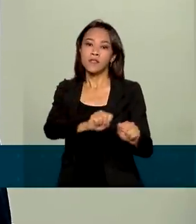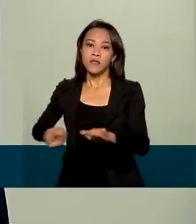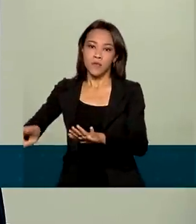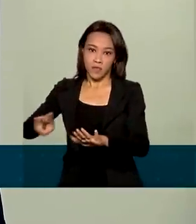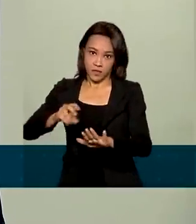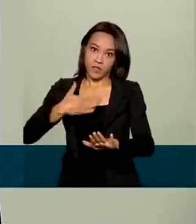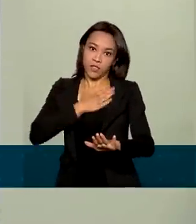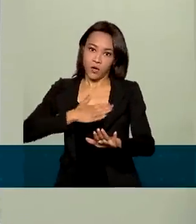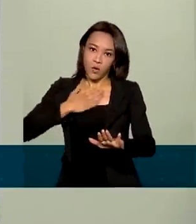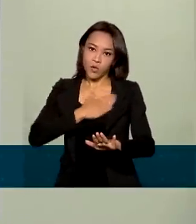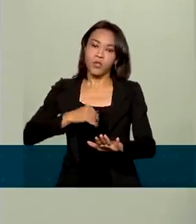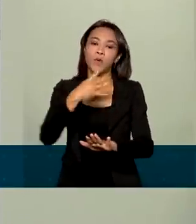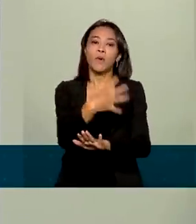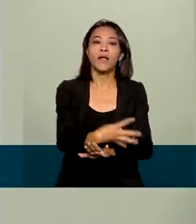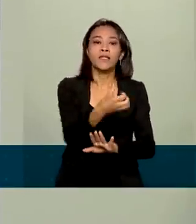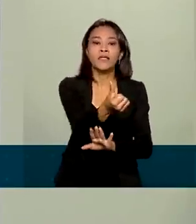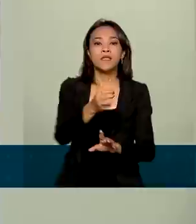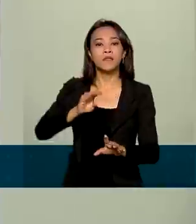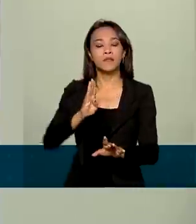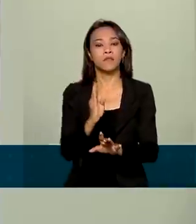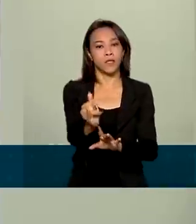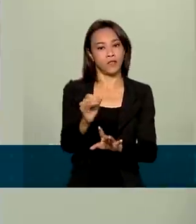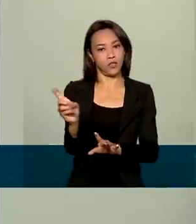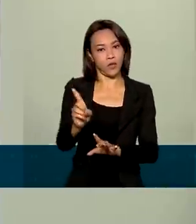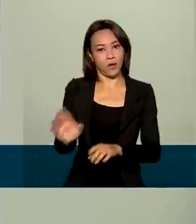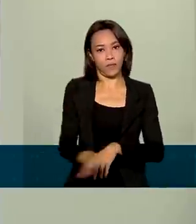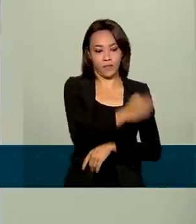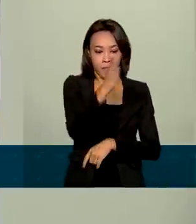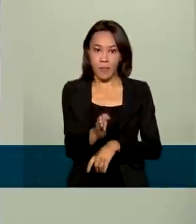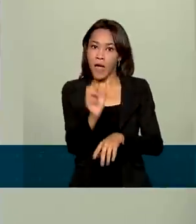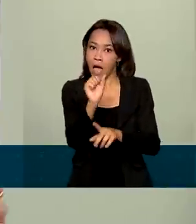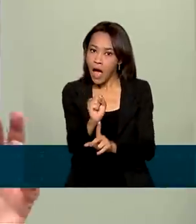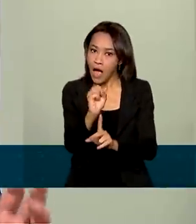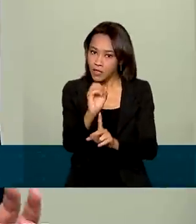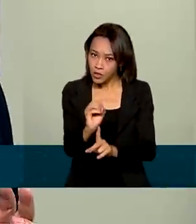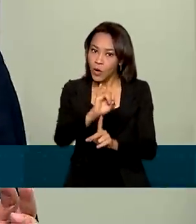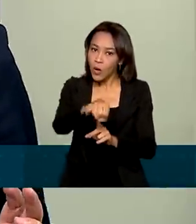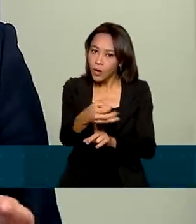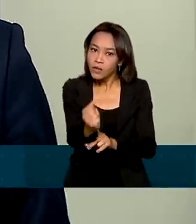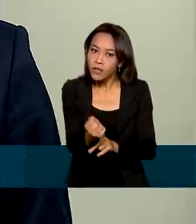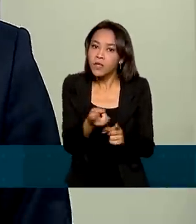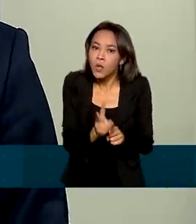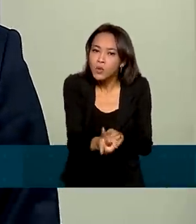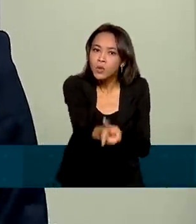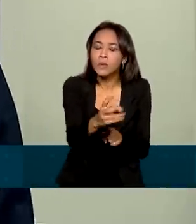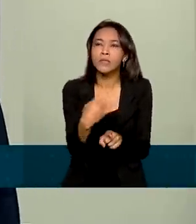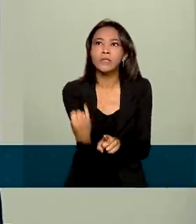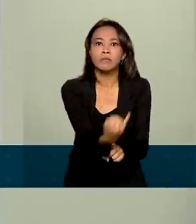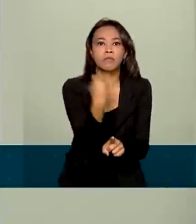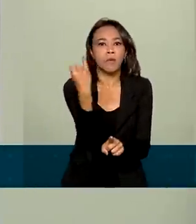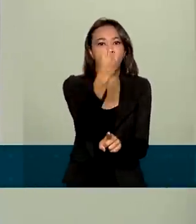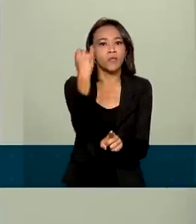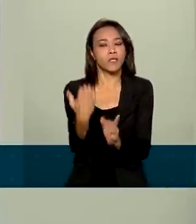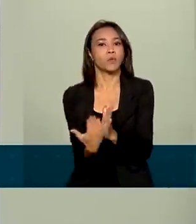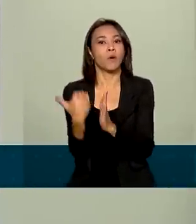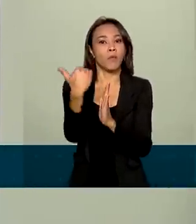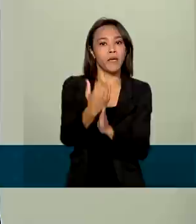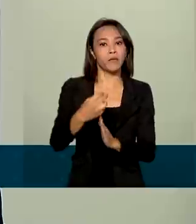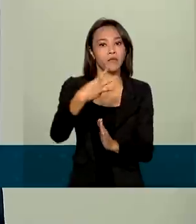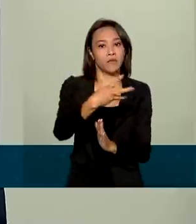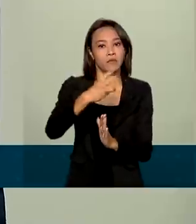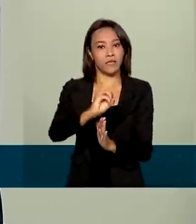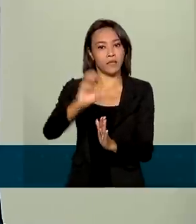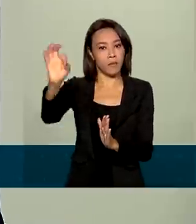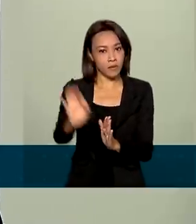bilhões de dólares. E o mais interessante é que a soja continua com um papel muito importante e teve um crescimento de 30%